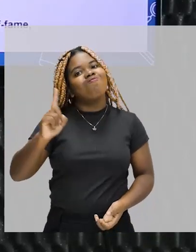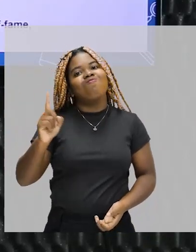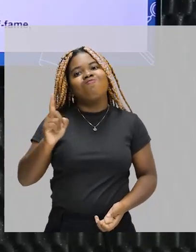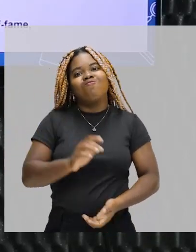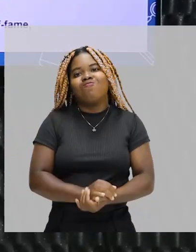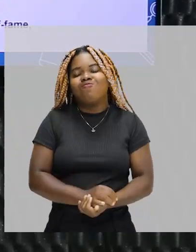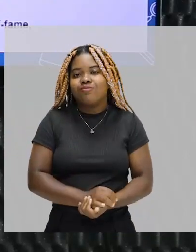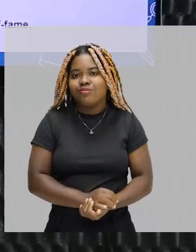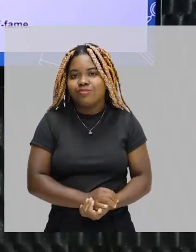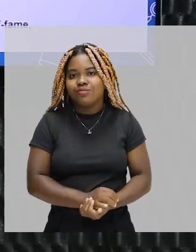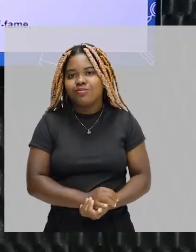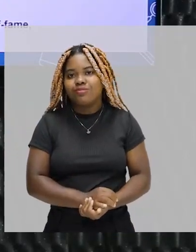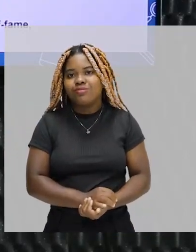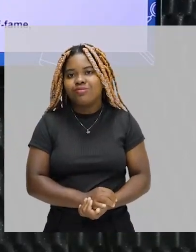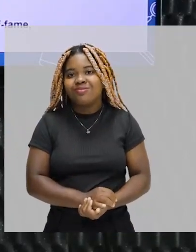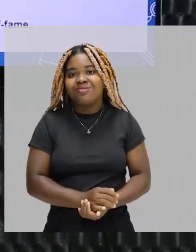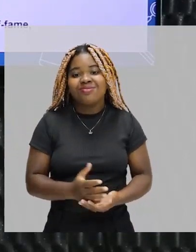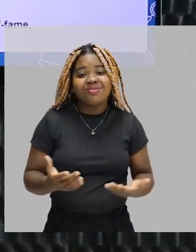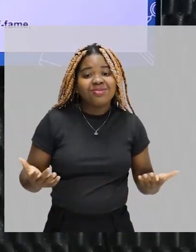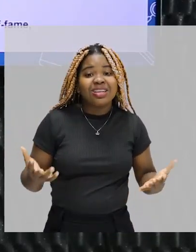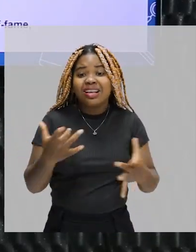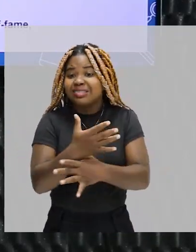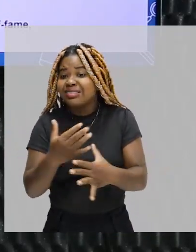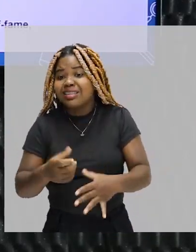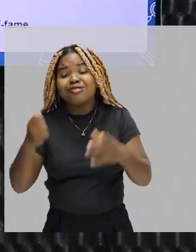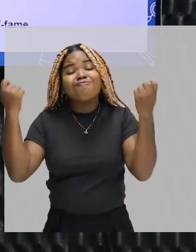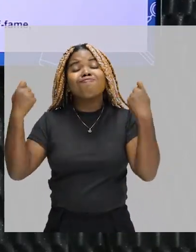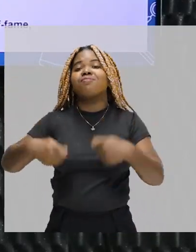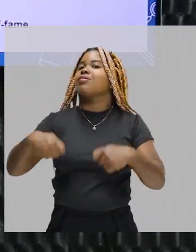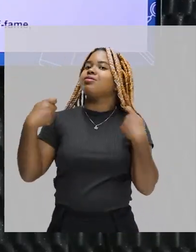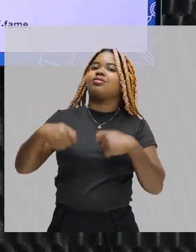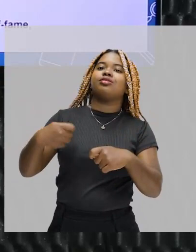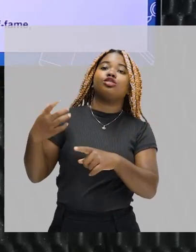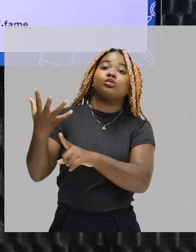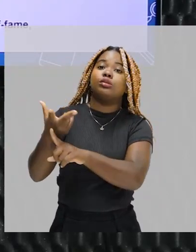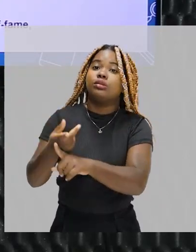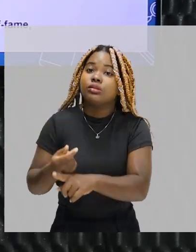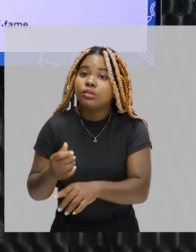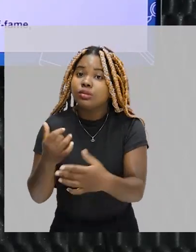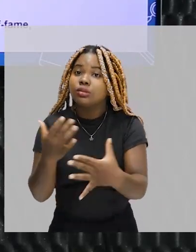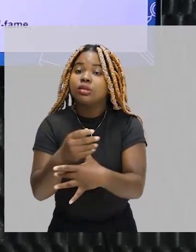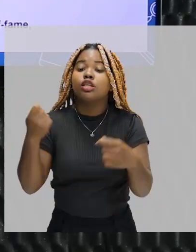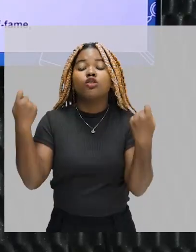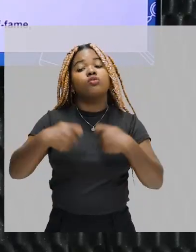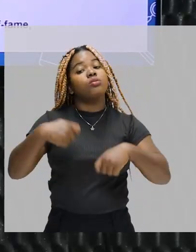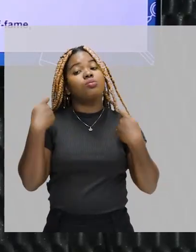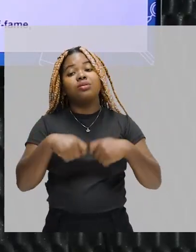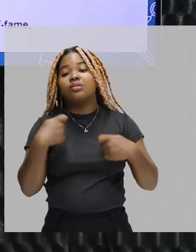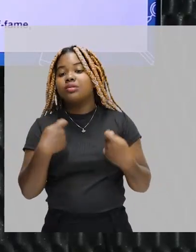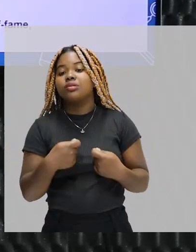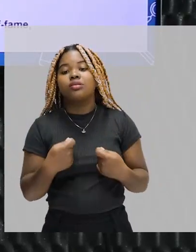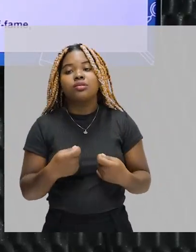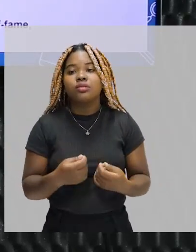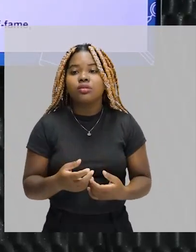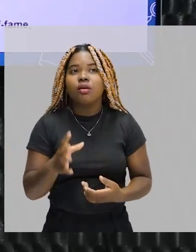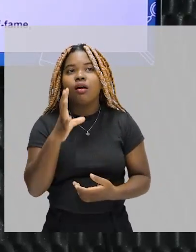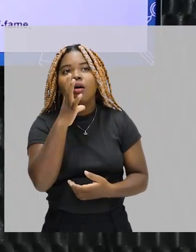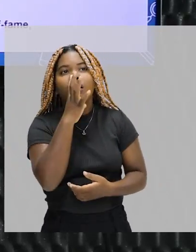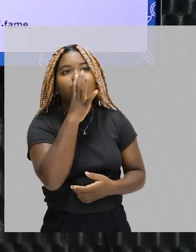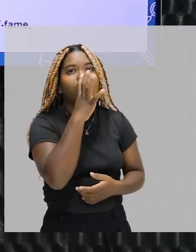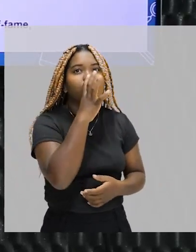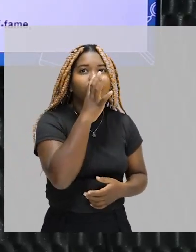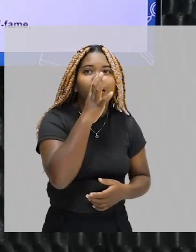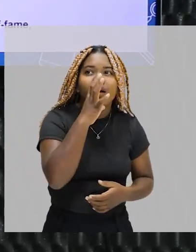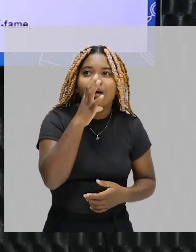sinceramente, as cidades precisam de arte urbana que a gente precisa respirar para ter pelo menos um momento de felicidade e olhar maravilhosos